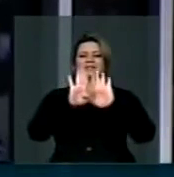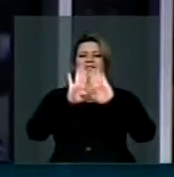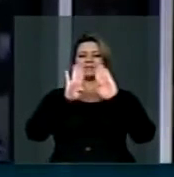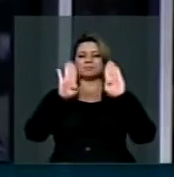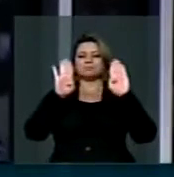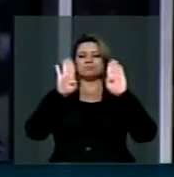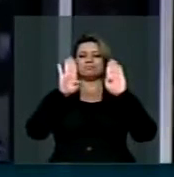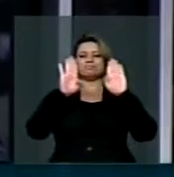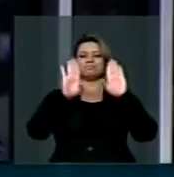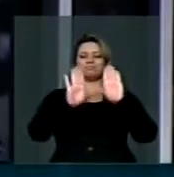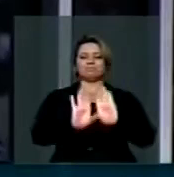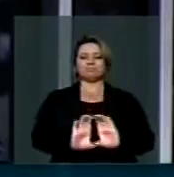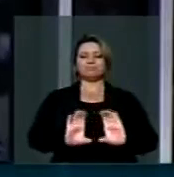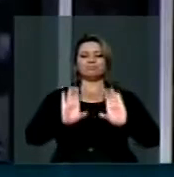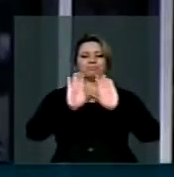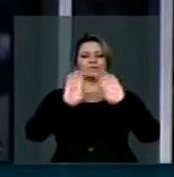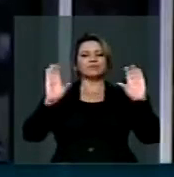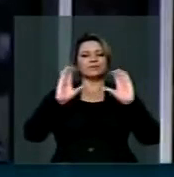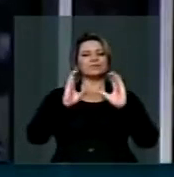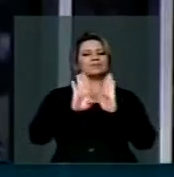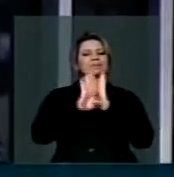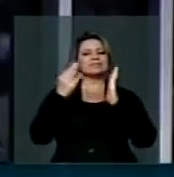prevalecerão contra a Igreja do Senhor.